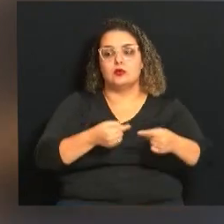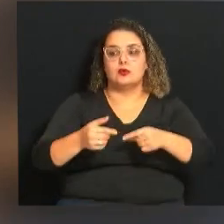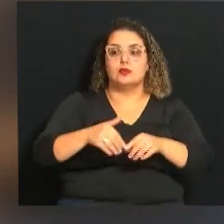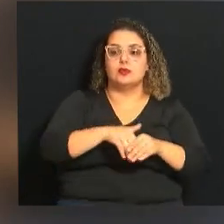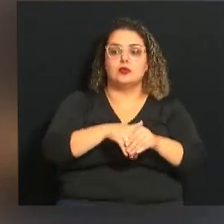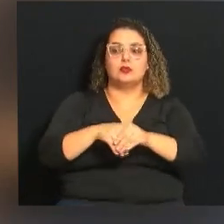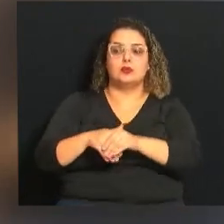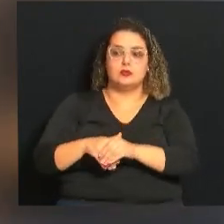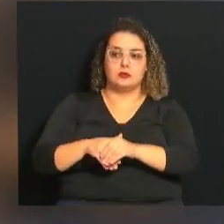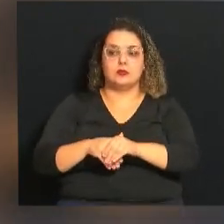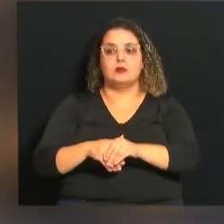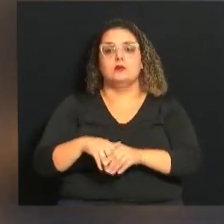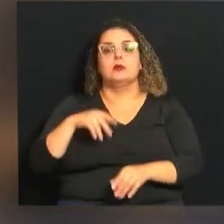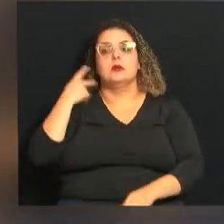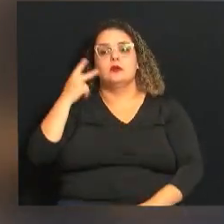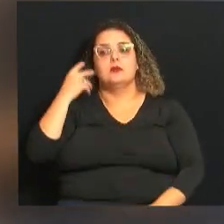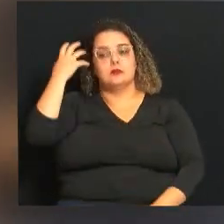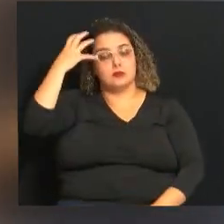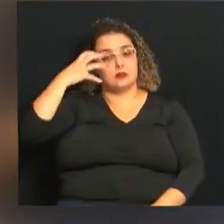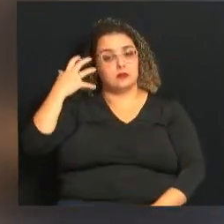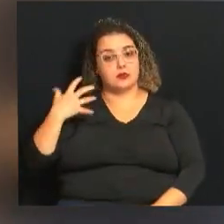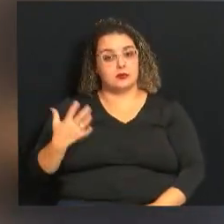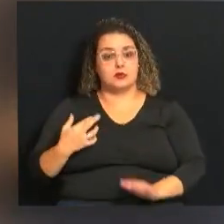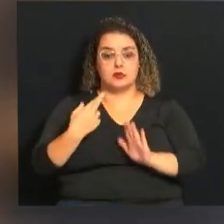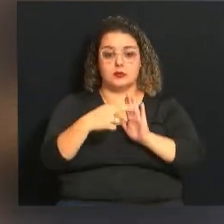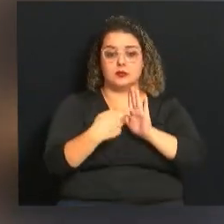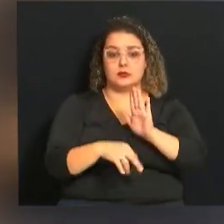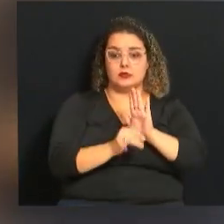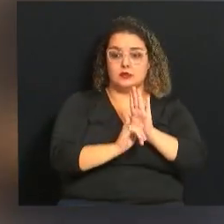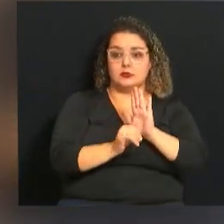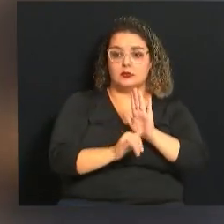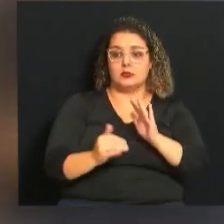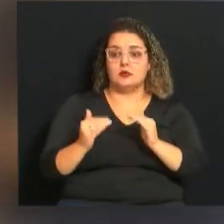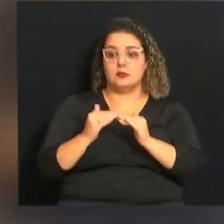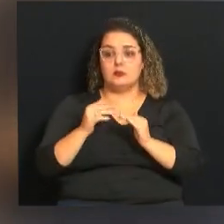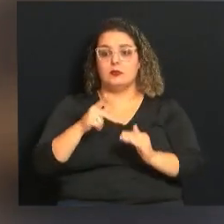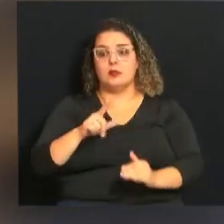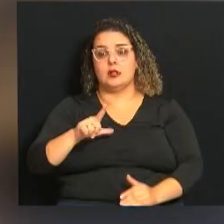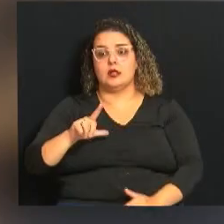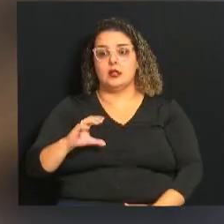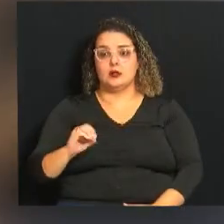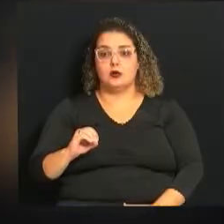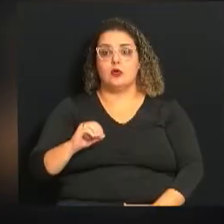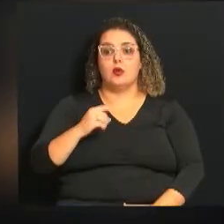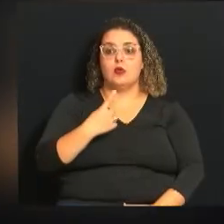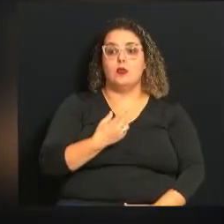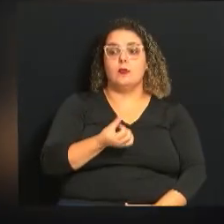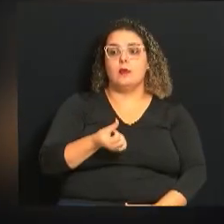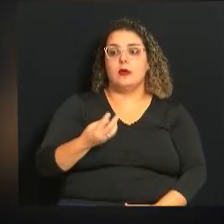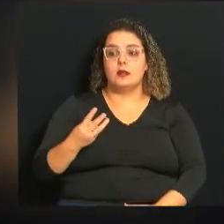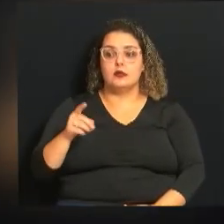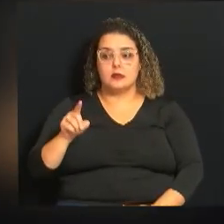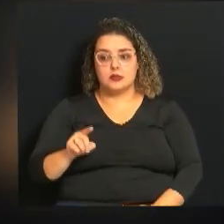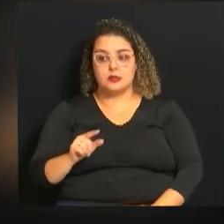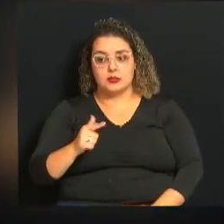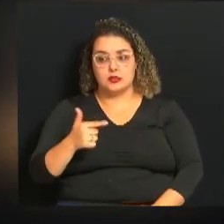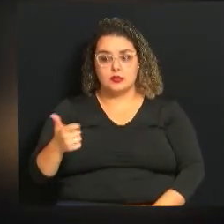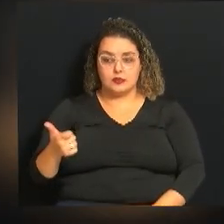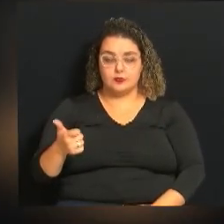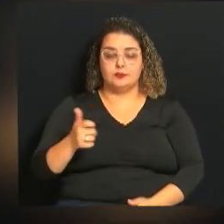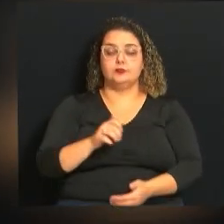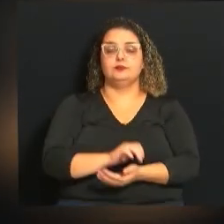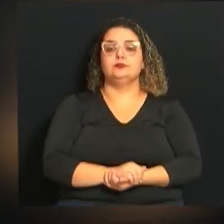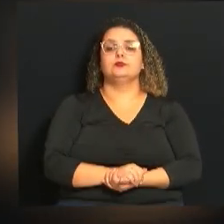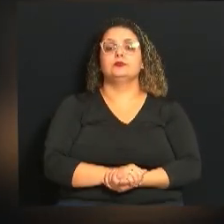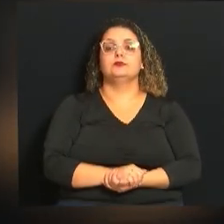discussão e votação do parecer exarado pela nobre vereadora Guida Calixto, favorável ao PLO 163 de 2021,